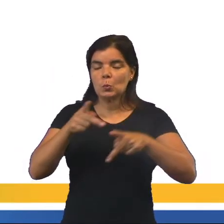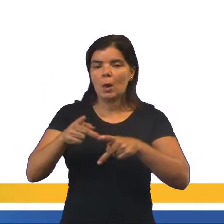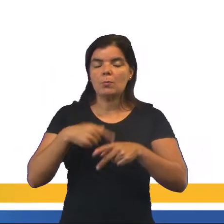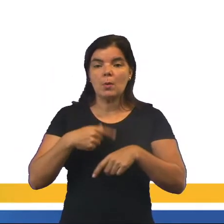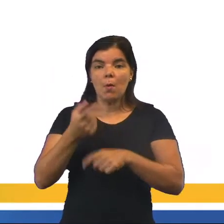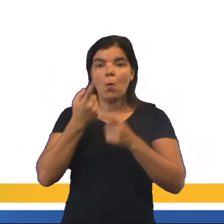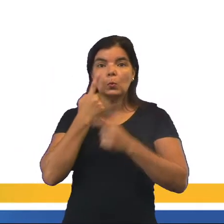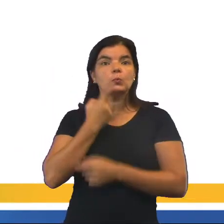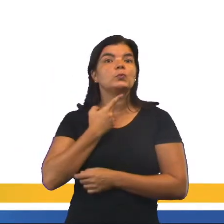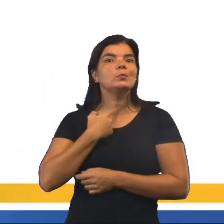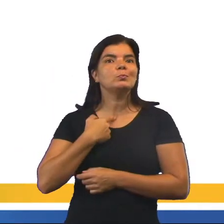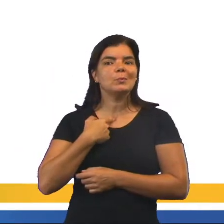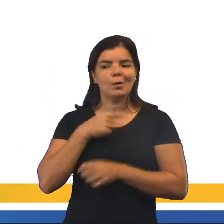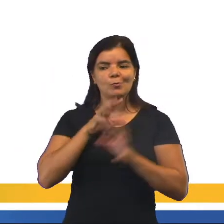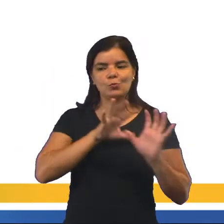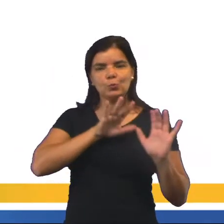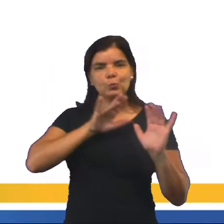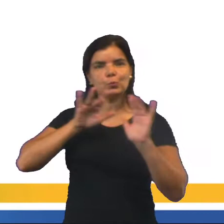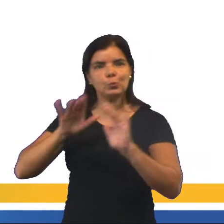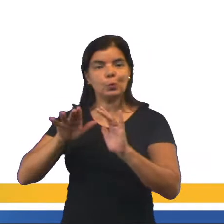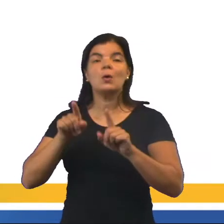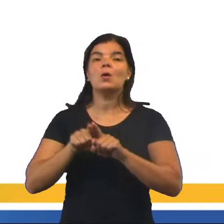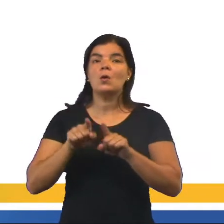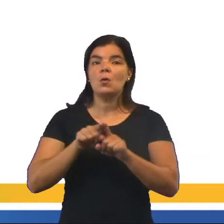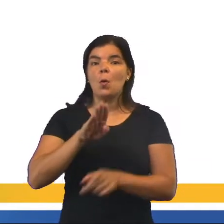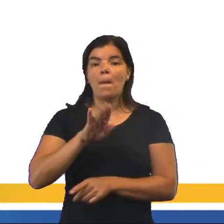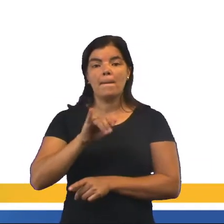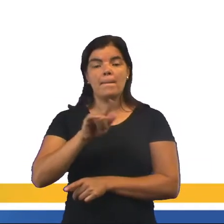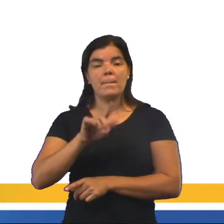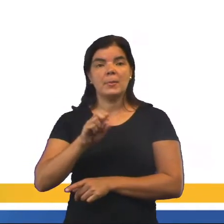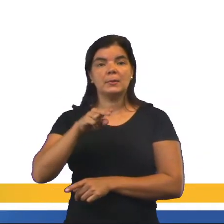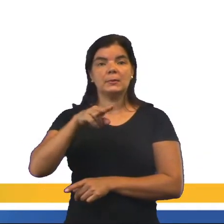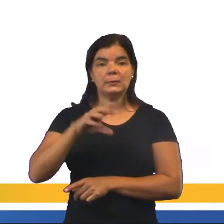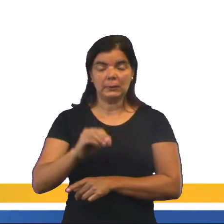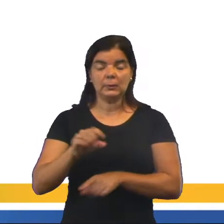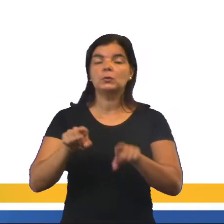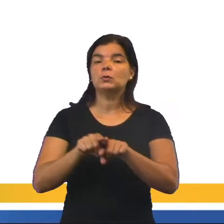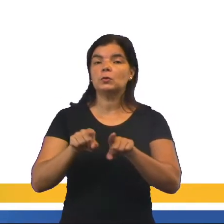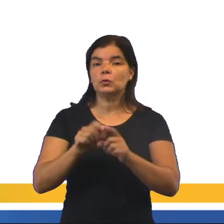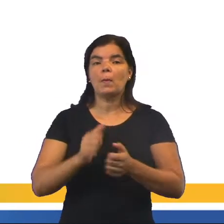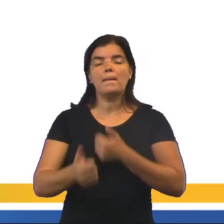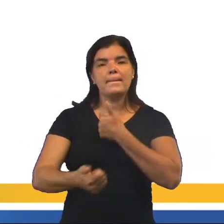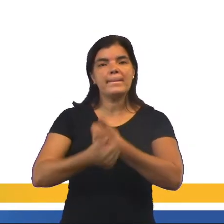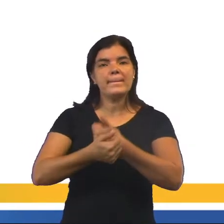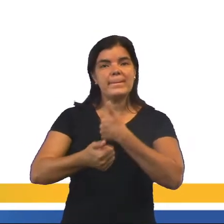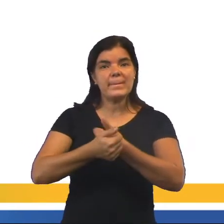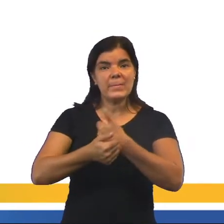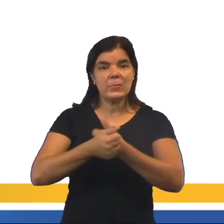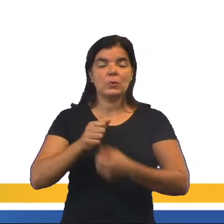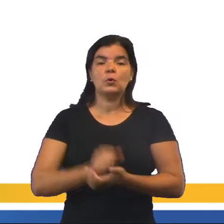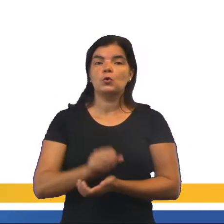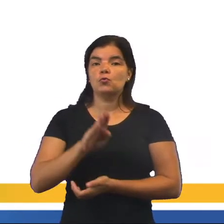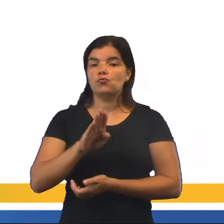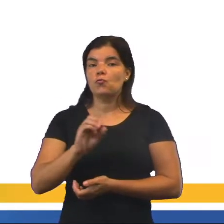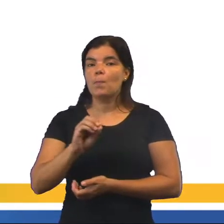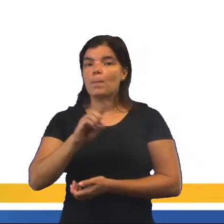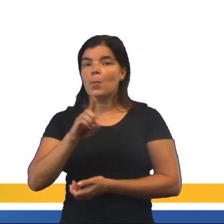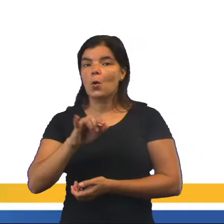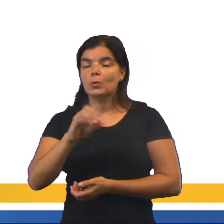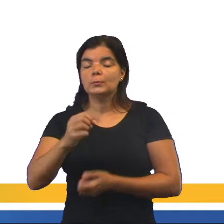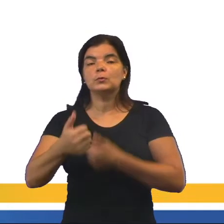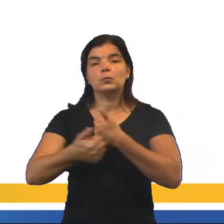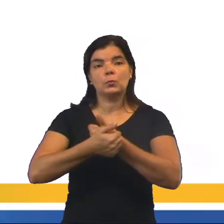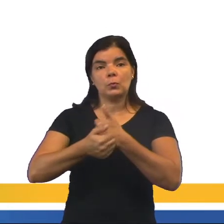terem interesse nessa área. O Bizâncio estava situado na costa ocidental do Estreito de Bósforo, que estava